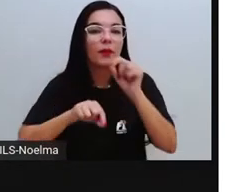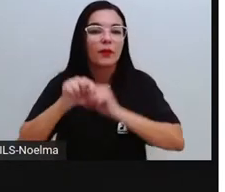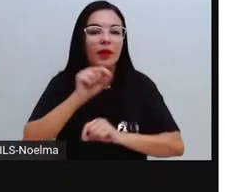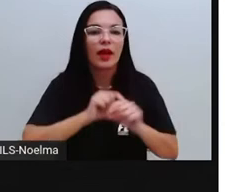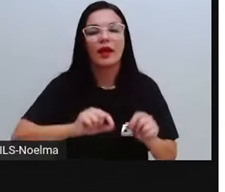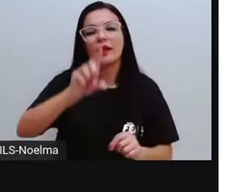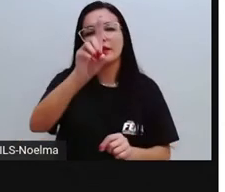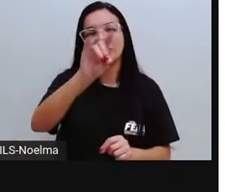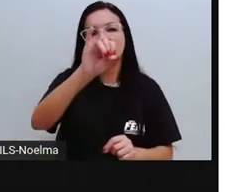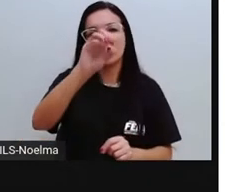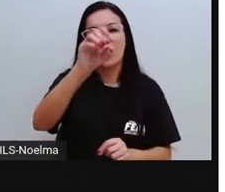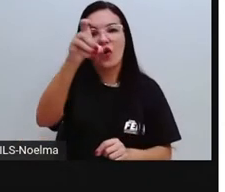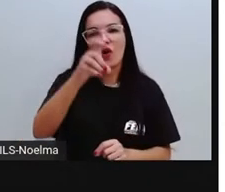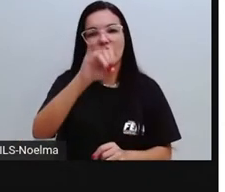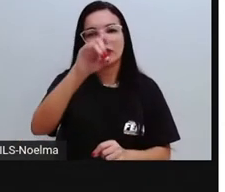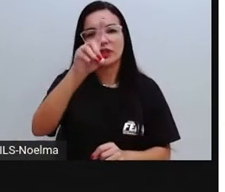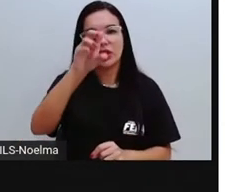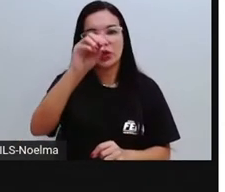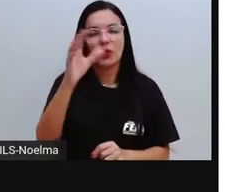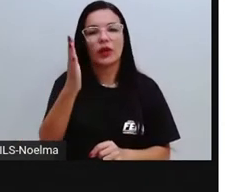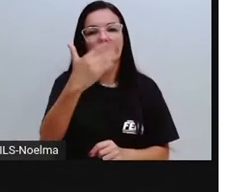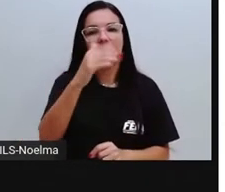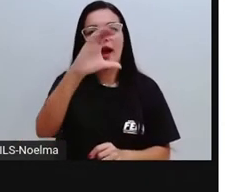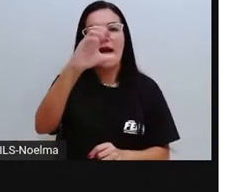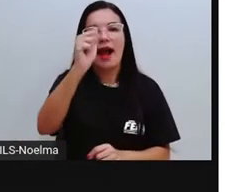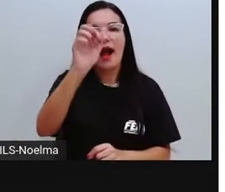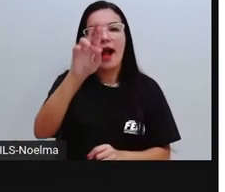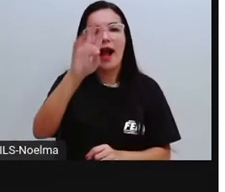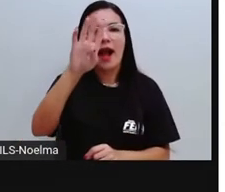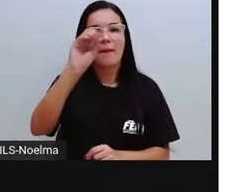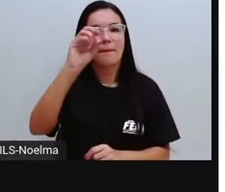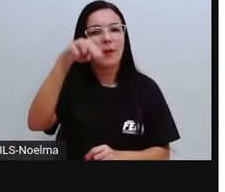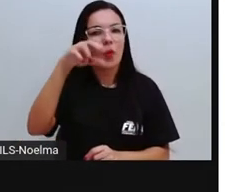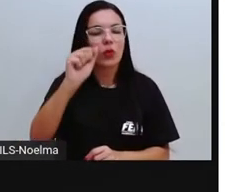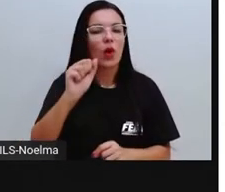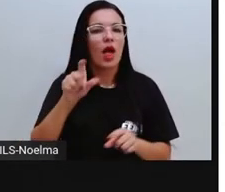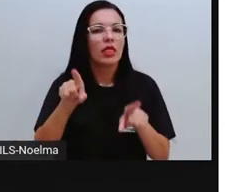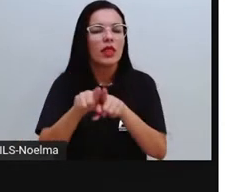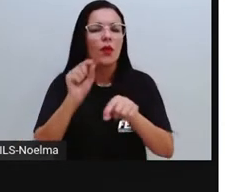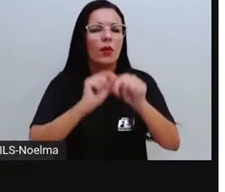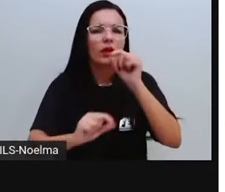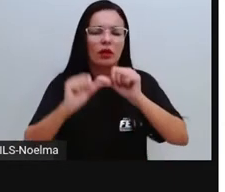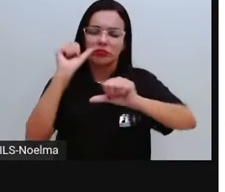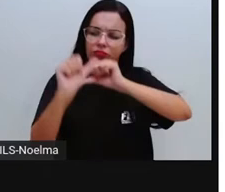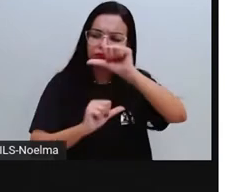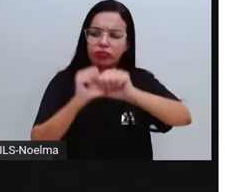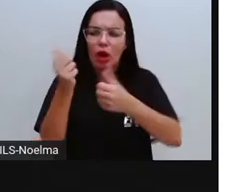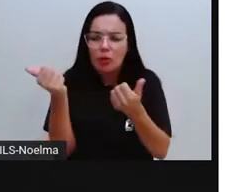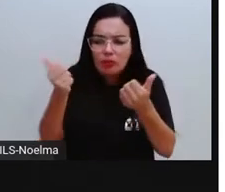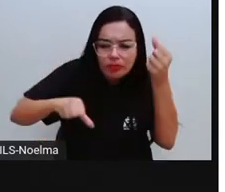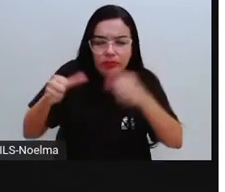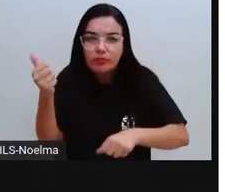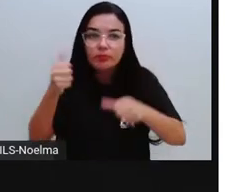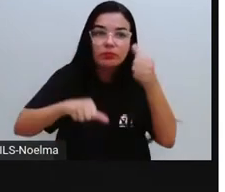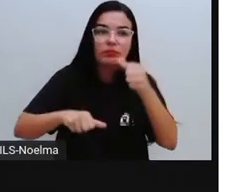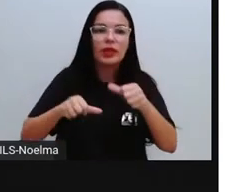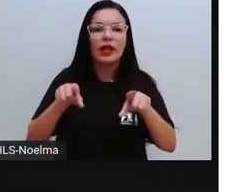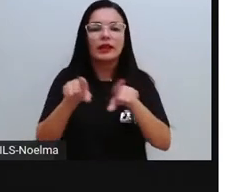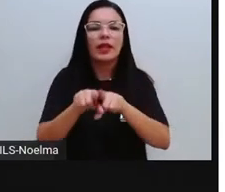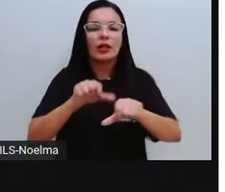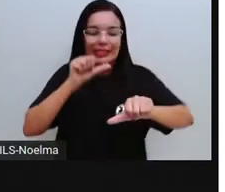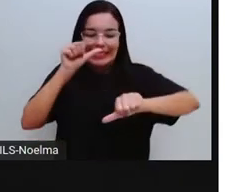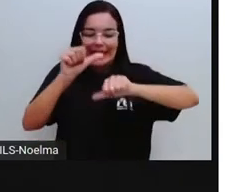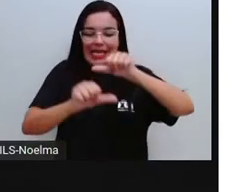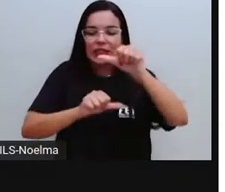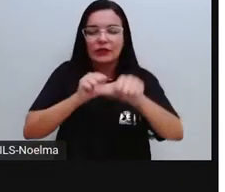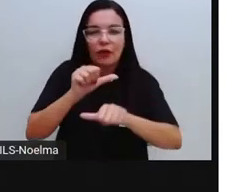E aí dentro dessa planta vão acontecer reações químicas, que vão transformar esses elementos em glicose.